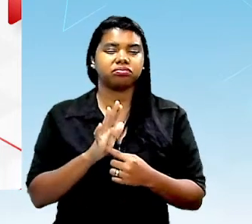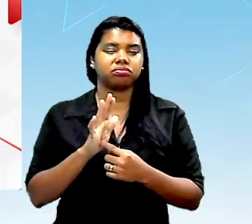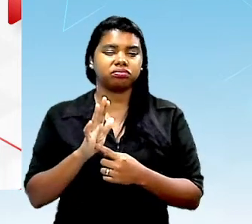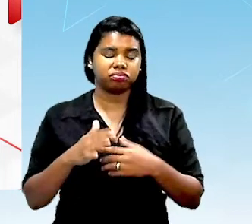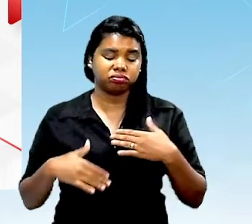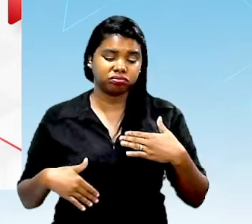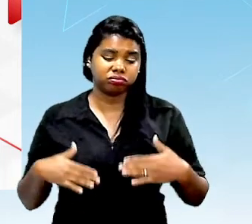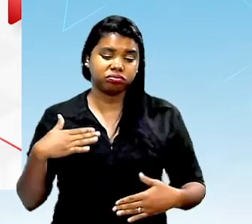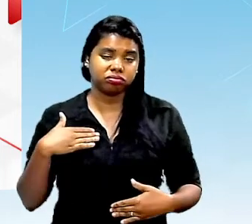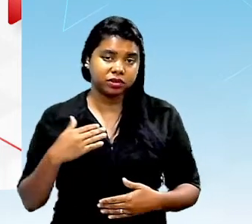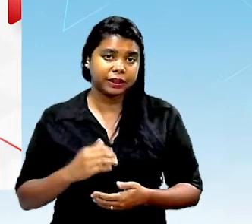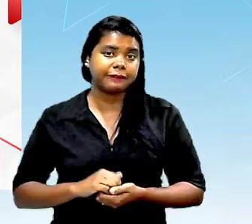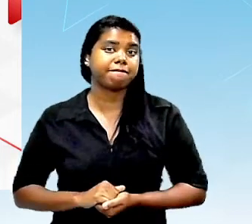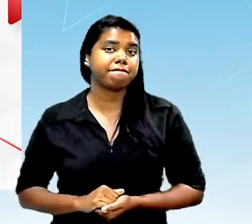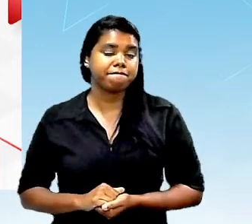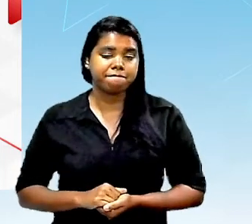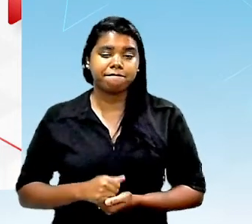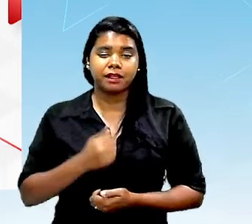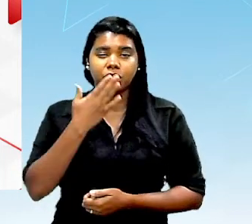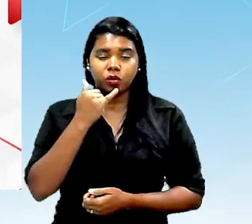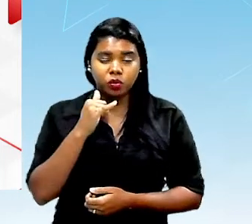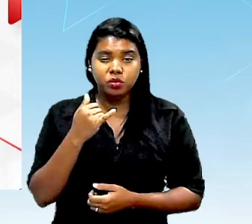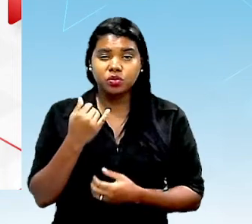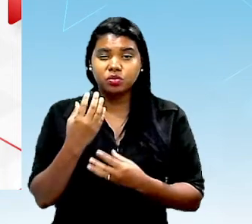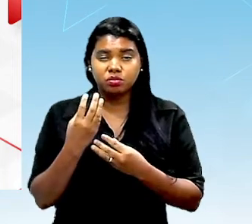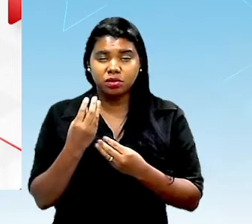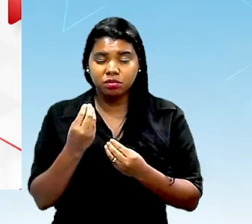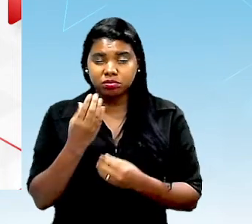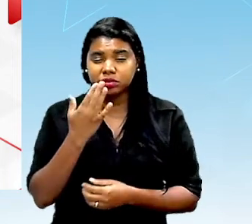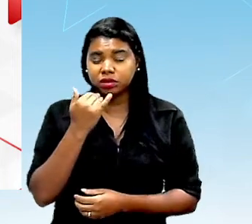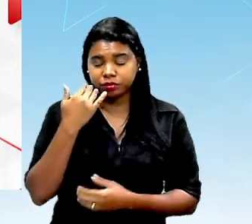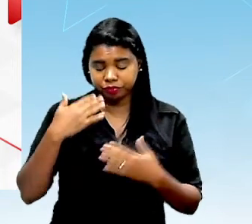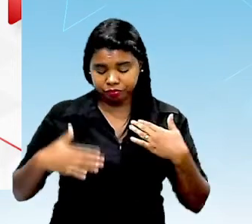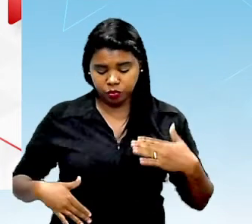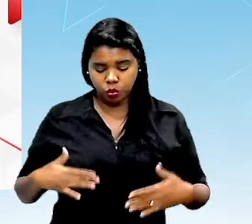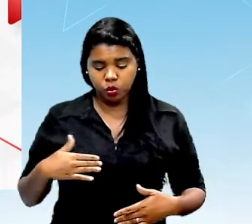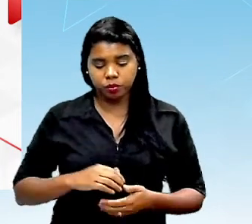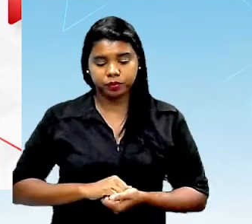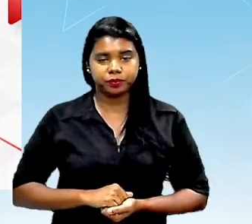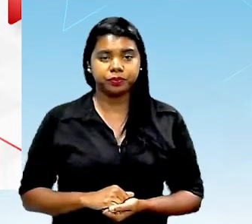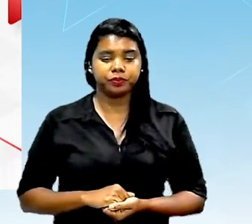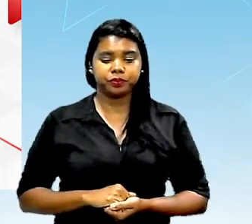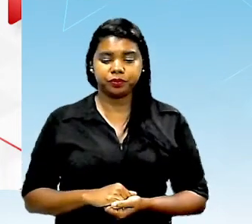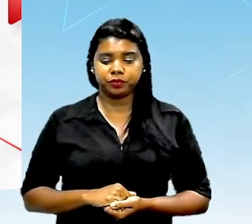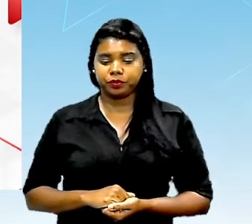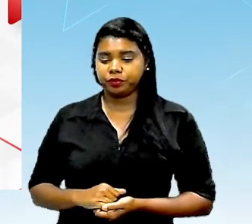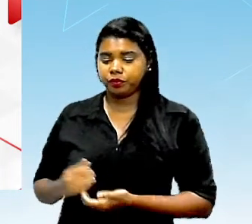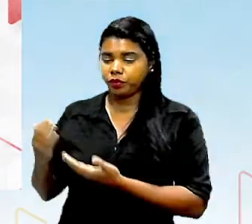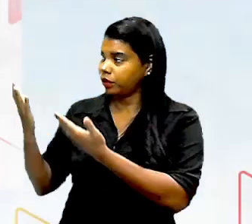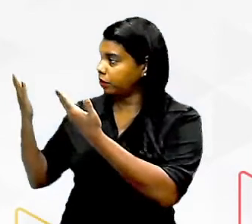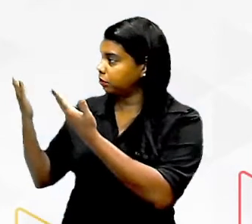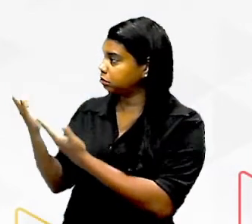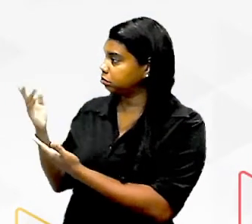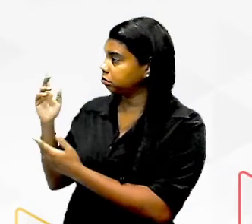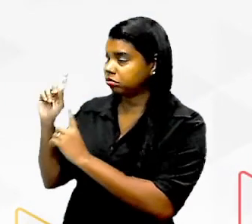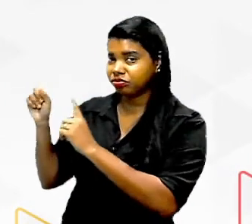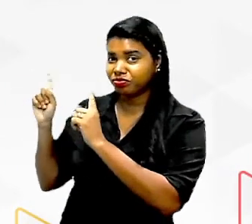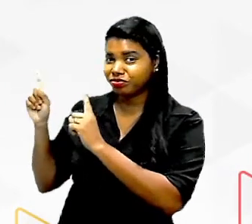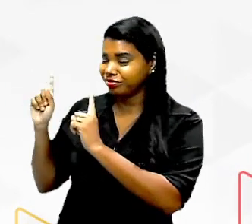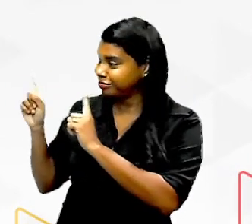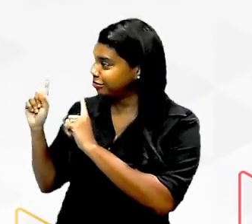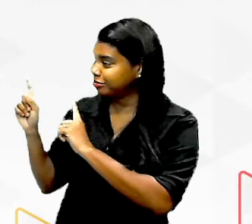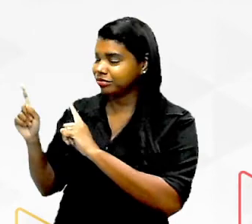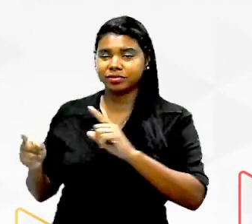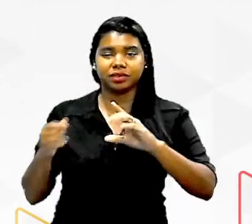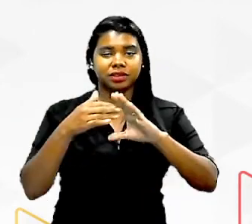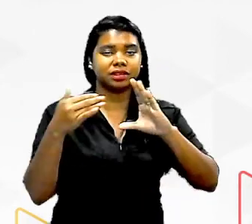principalmente quando consumido em excesso profissionalmente do nosso corpo então essas são as características né então aí ó e